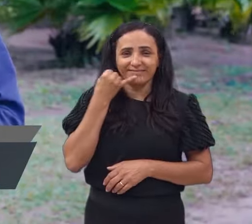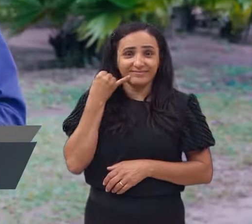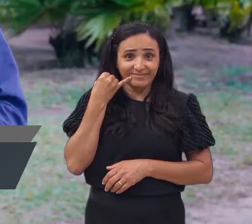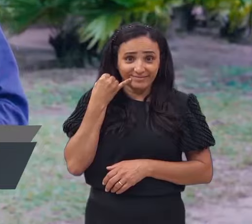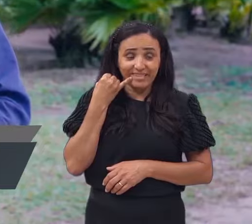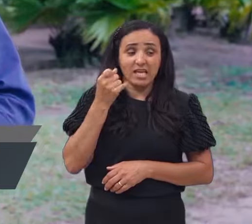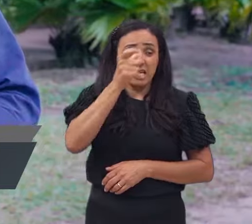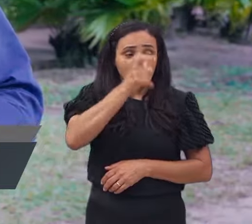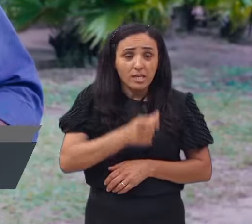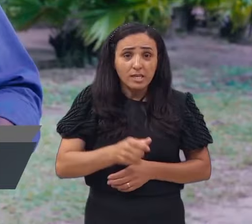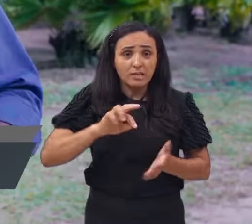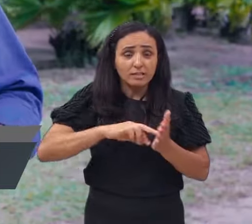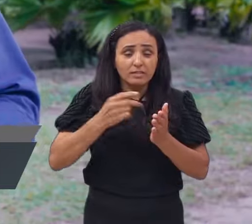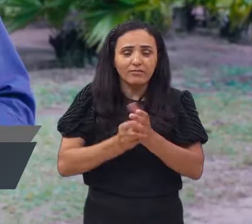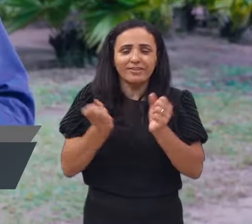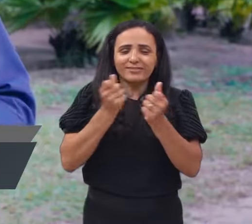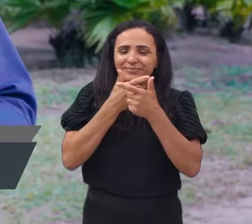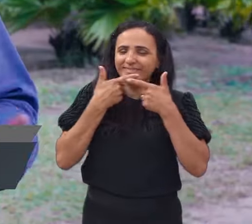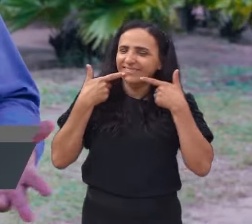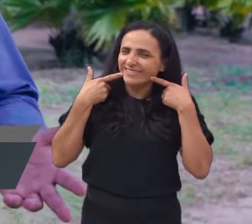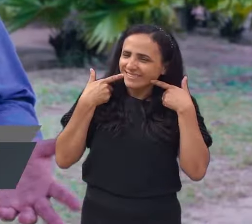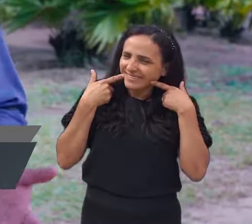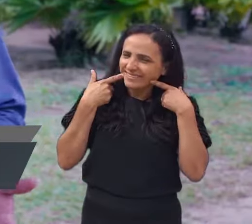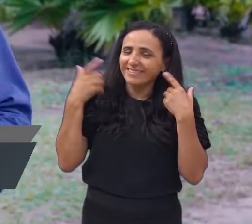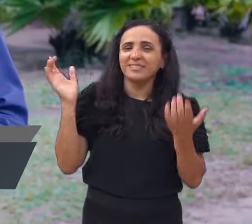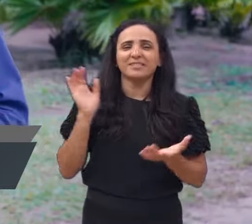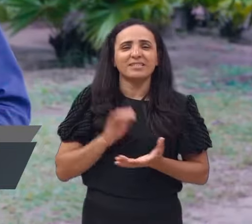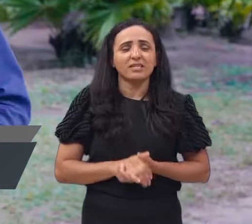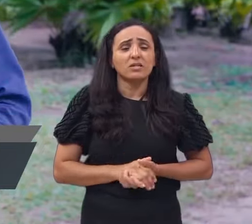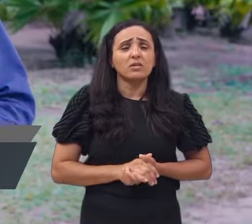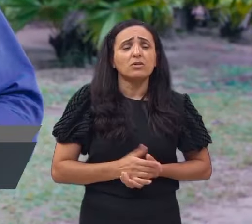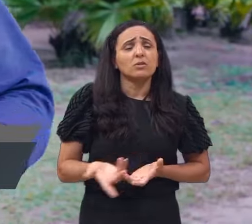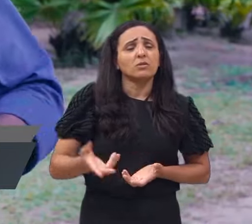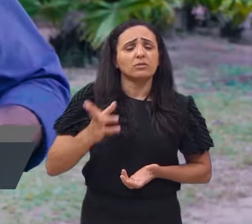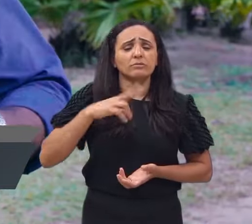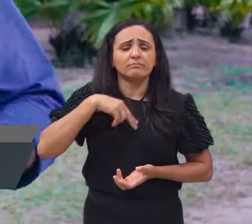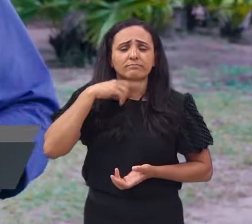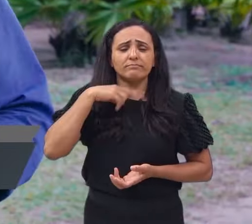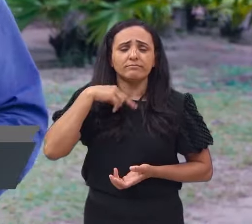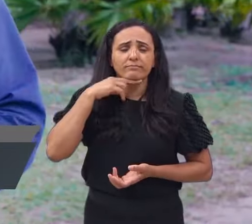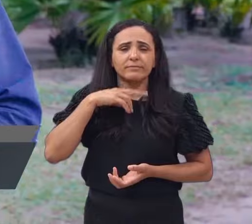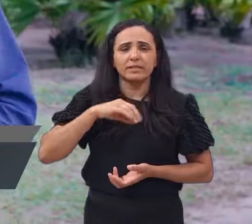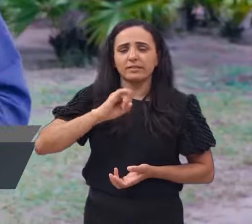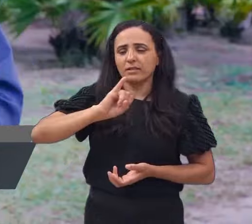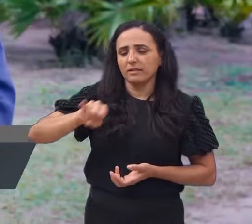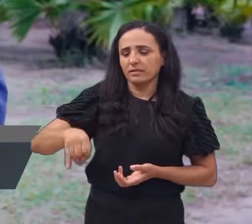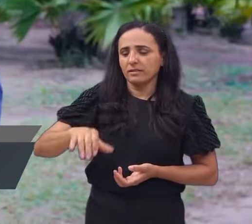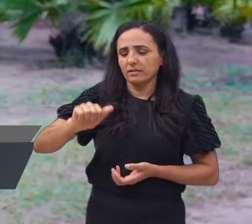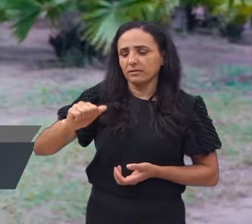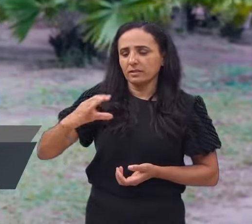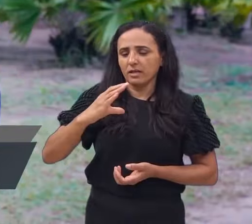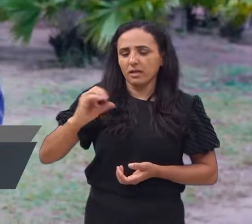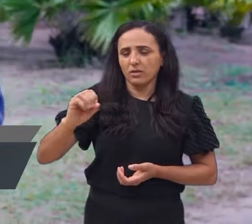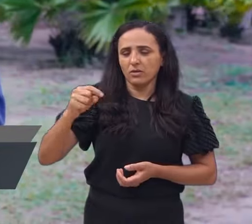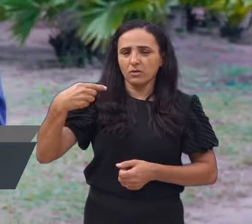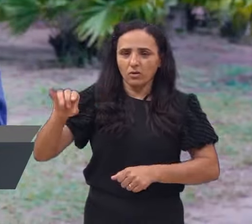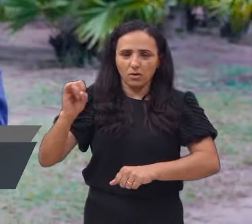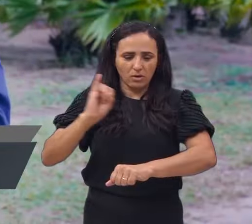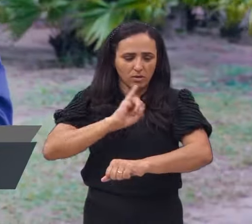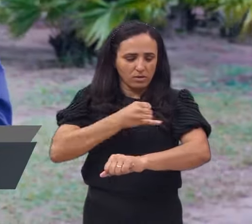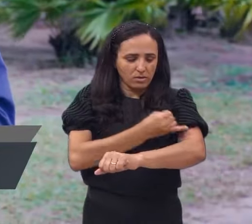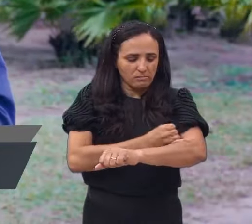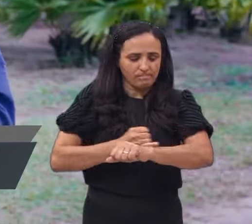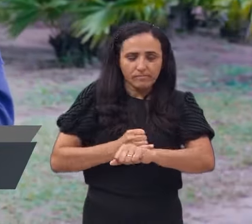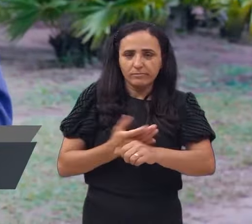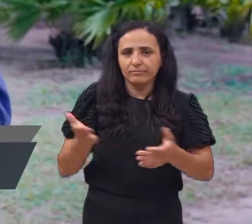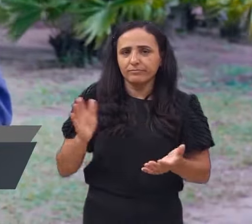riso, porque Sara riu quando o Senhor fez a promessa? O que dizer do seu neto, por nome de Jacó, que, na verdade, é